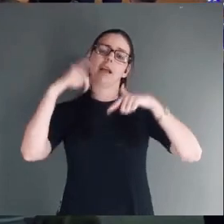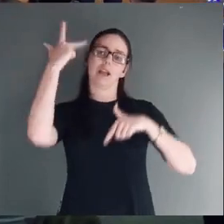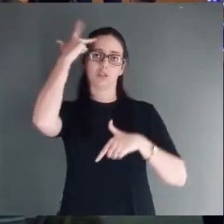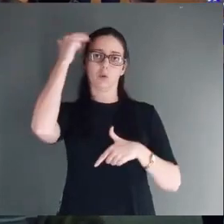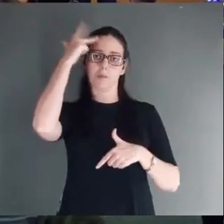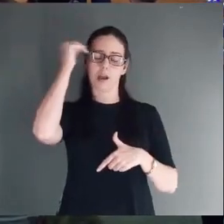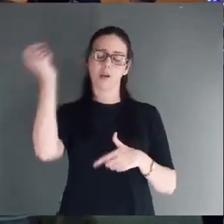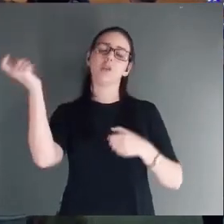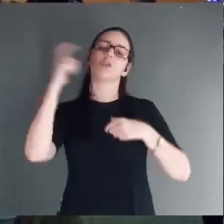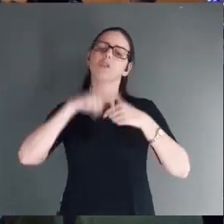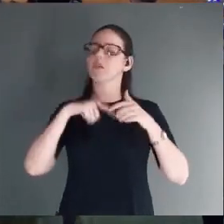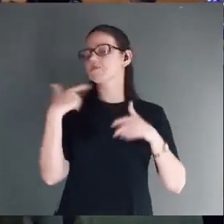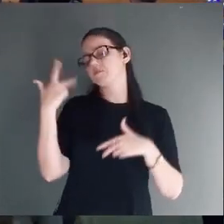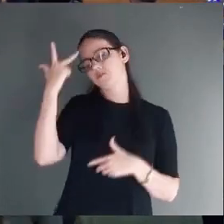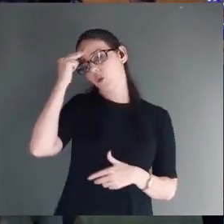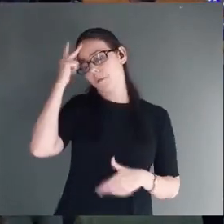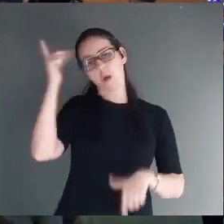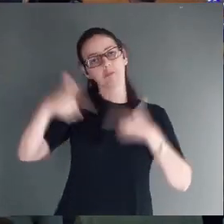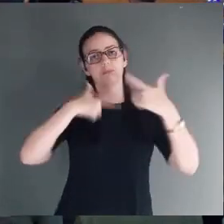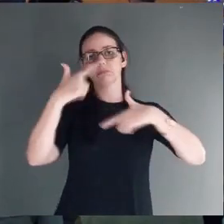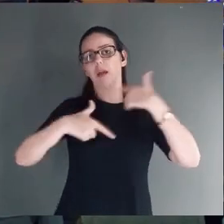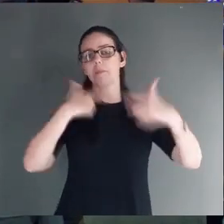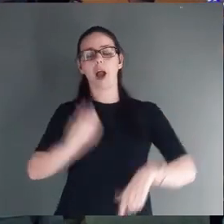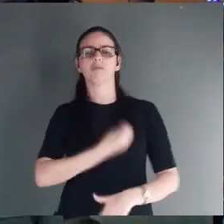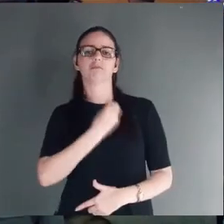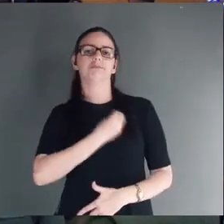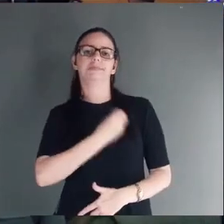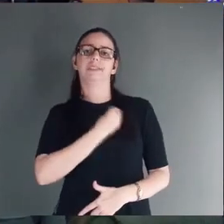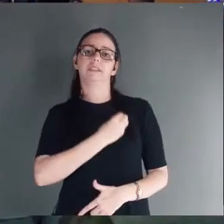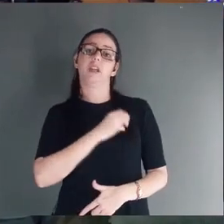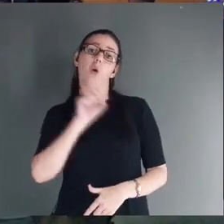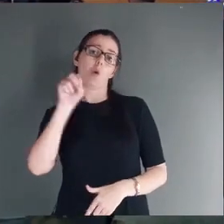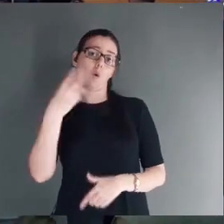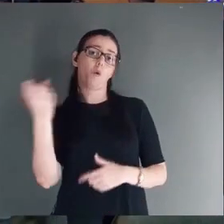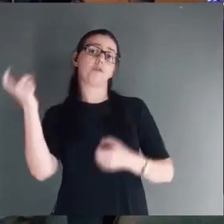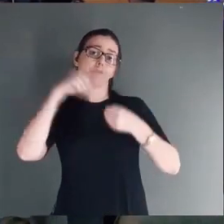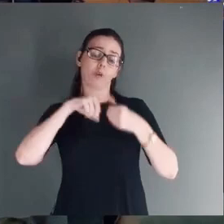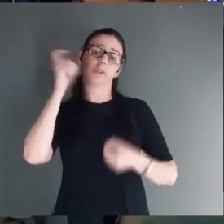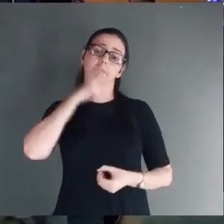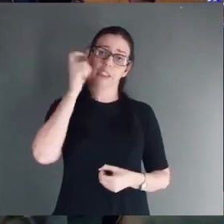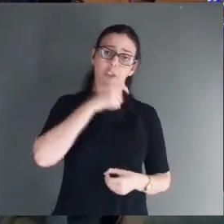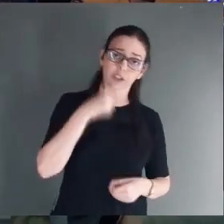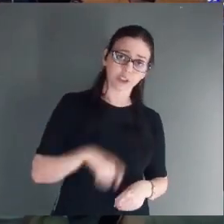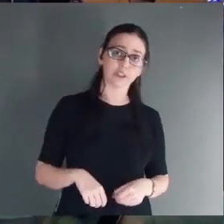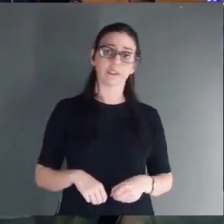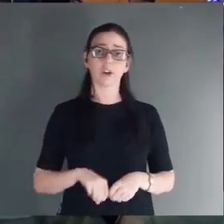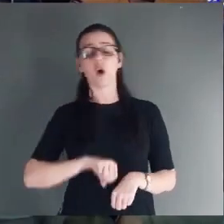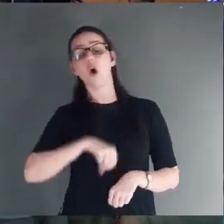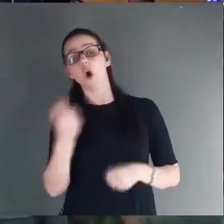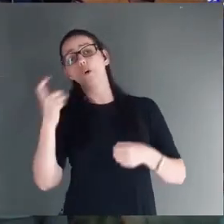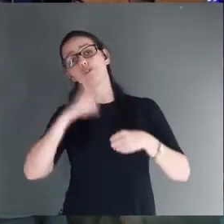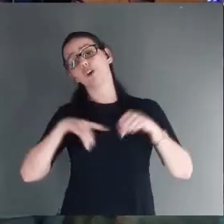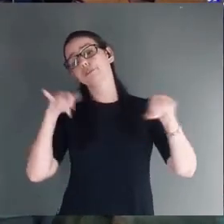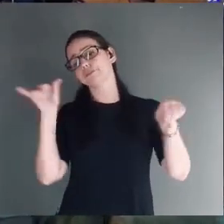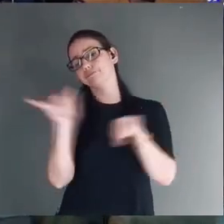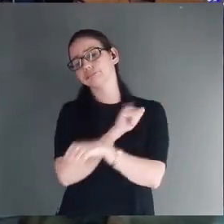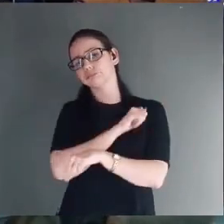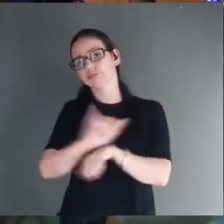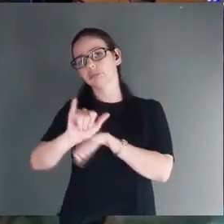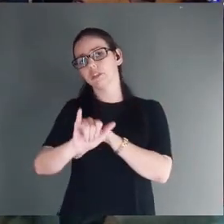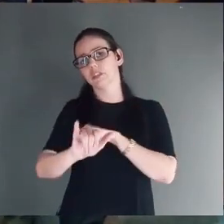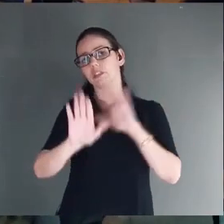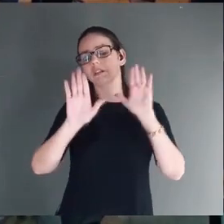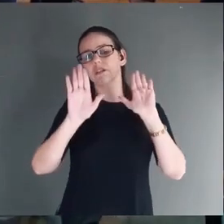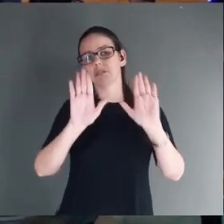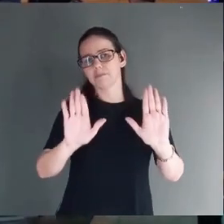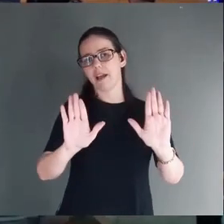Vão voltar para os seus negócios. Vão voltar para as suas mentiras. Vão voltar para os seus enganos. Mas a vida